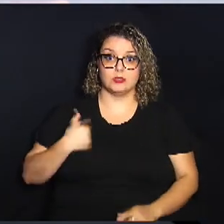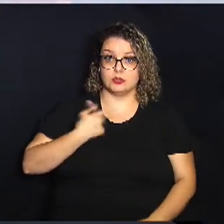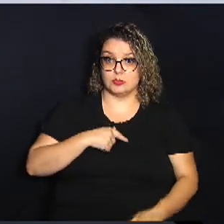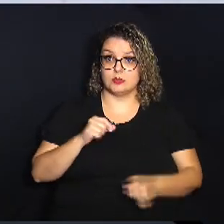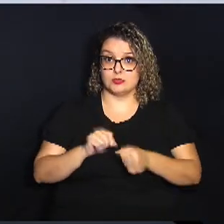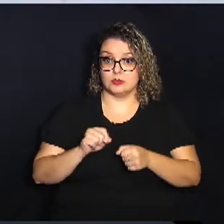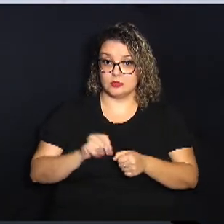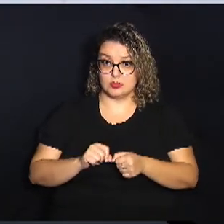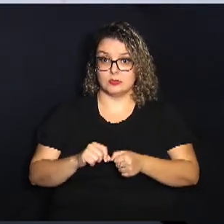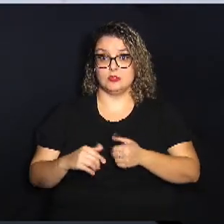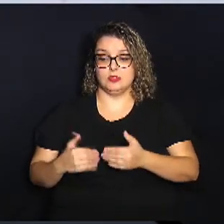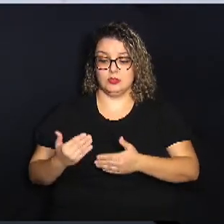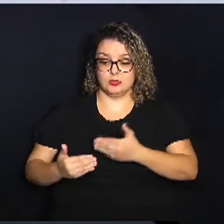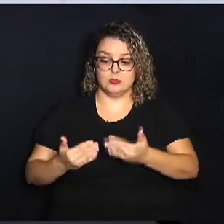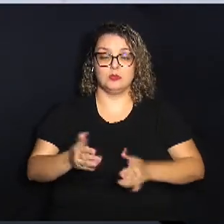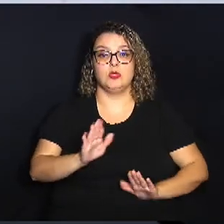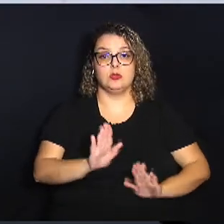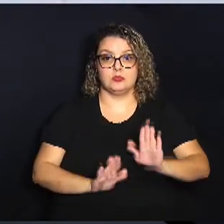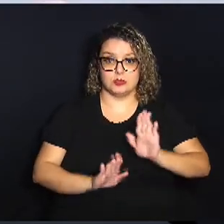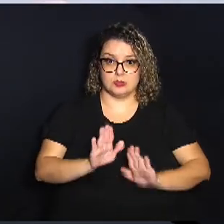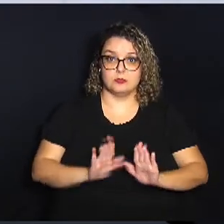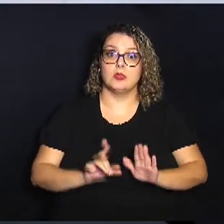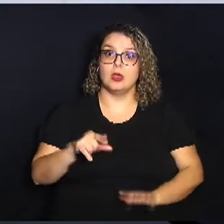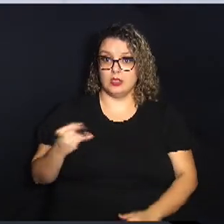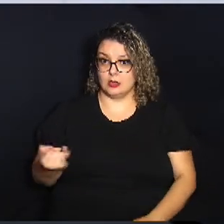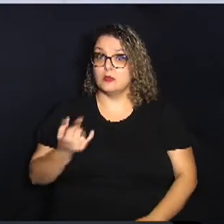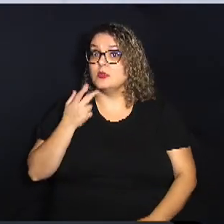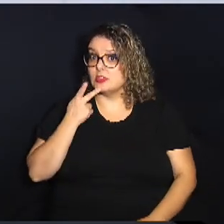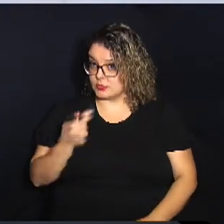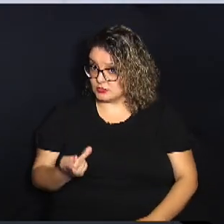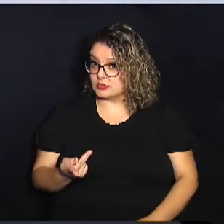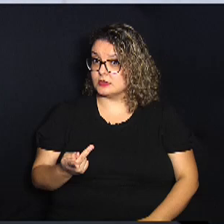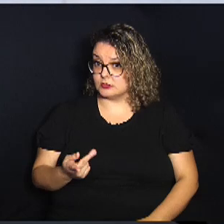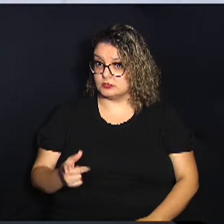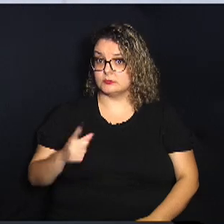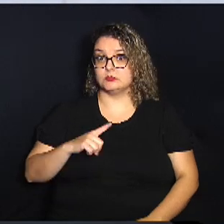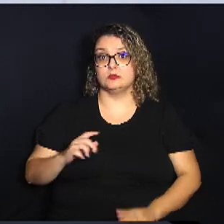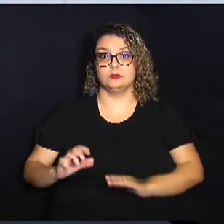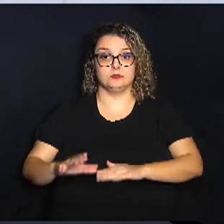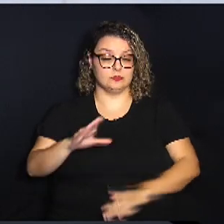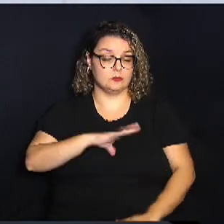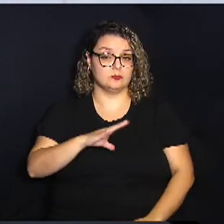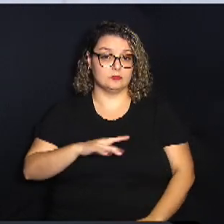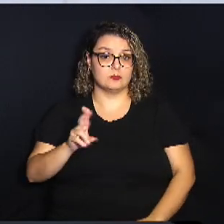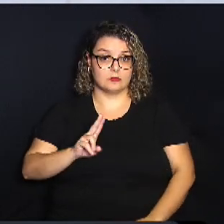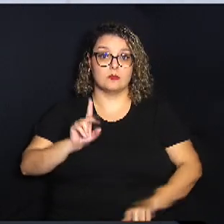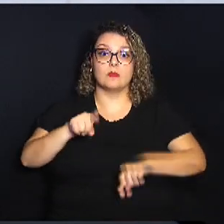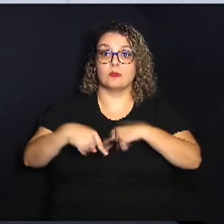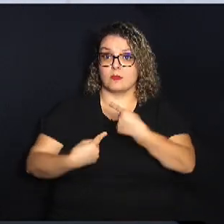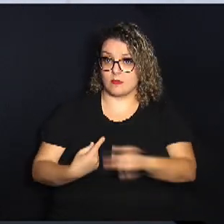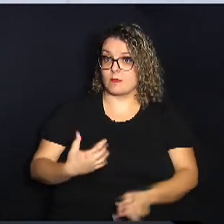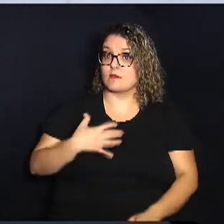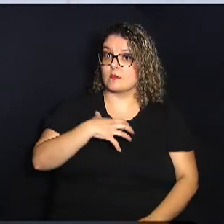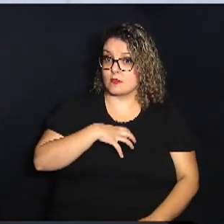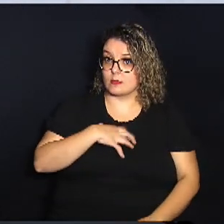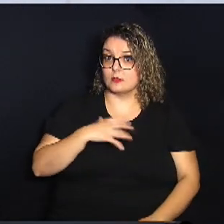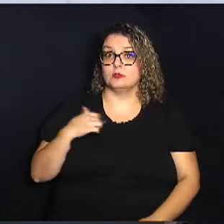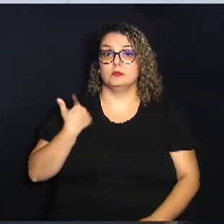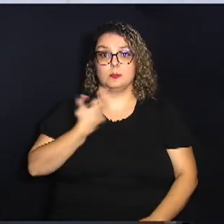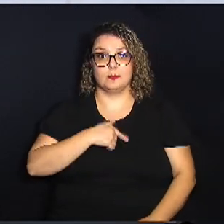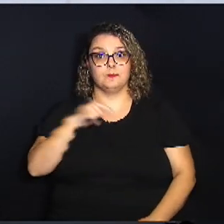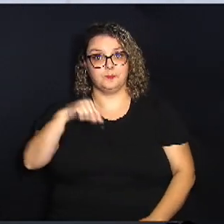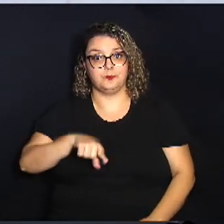através de um processo licitatório, isso é importante colocar. Tem cidades que usam outros procedimentos, mas a